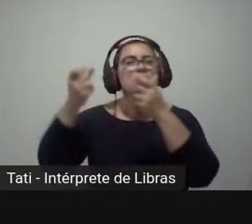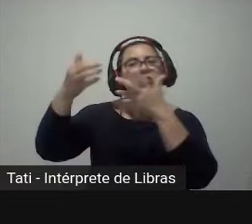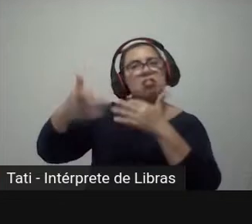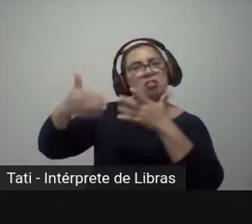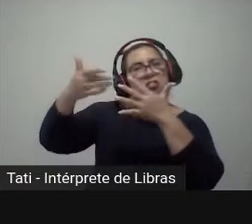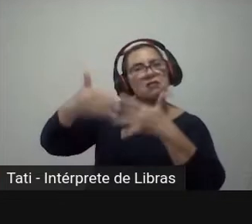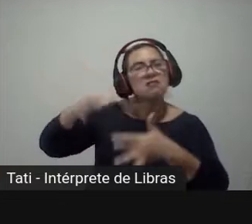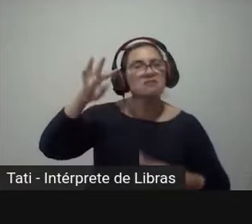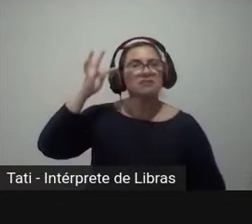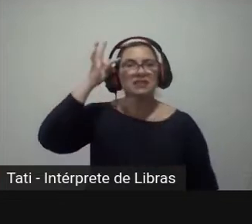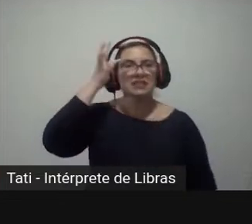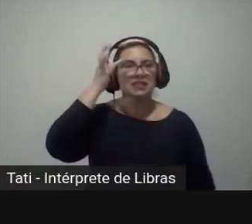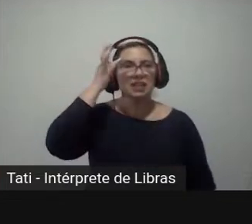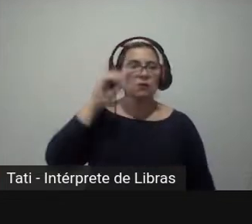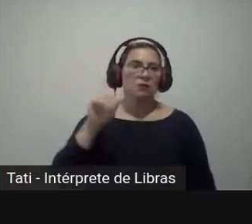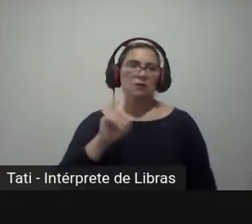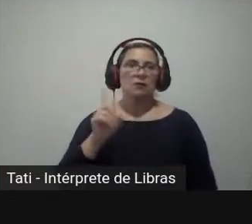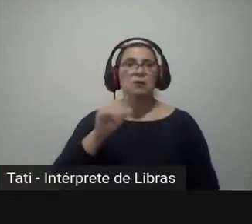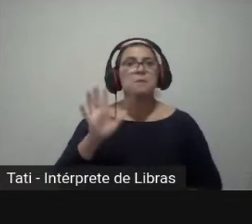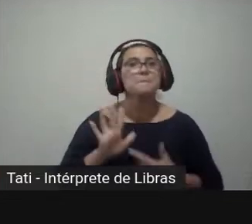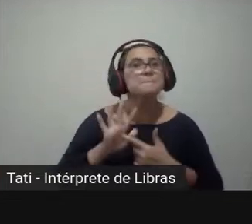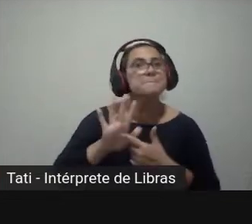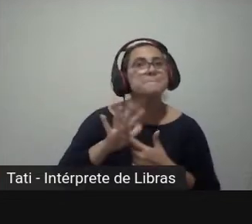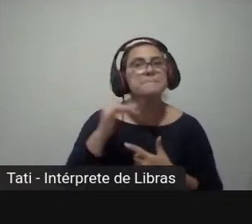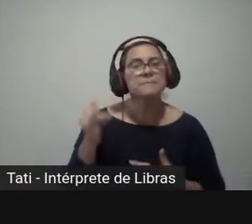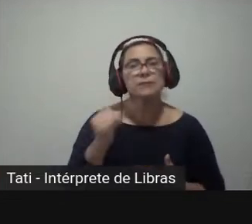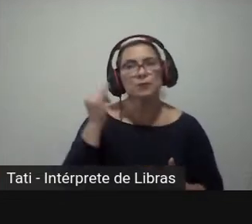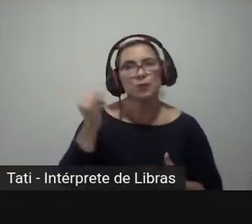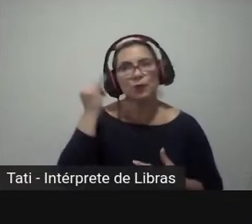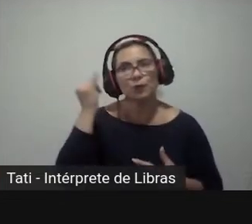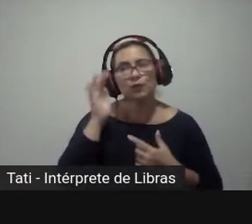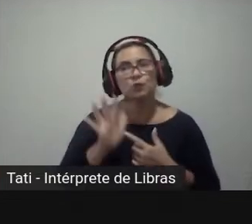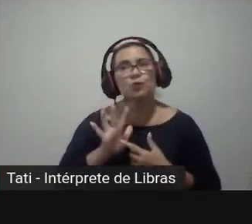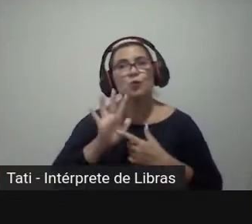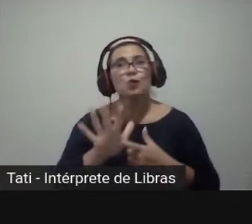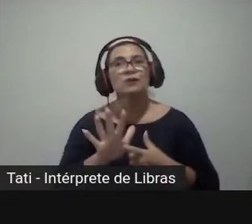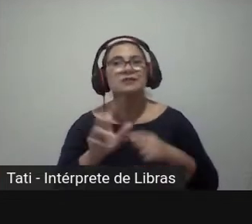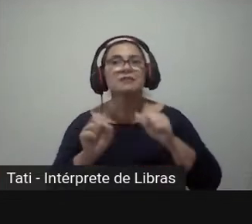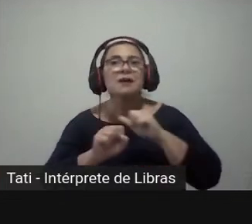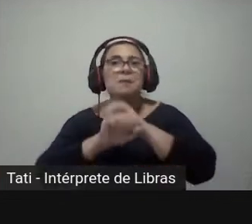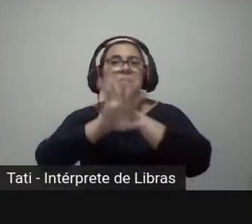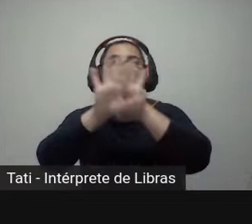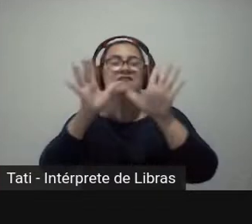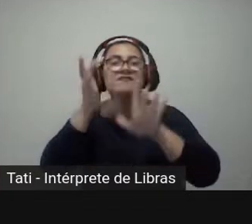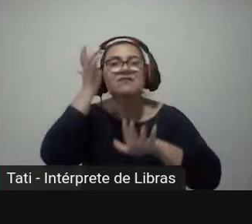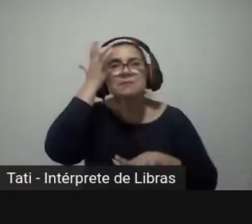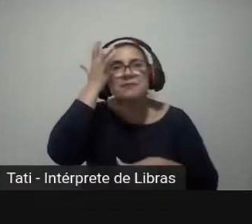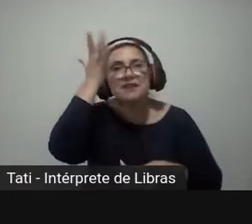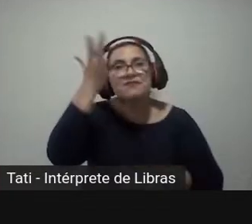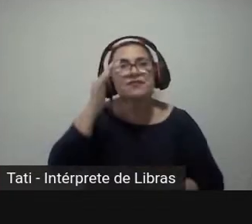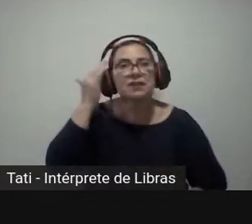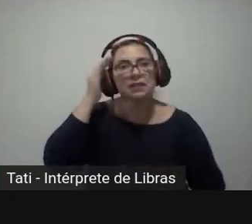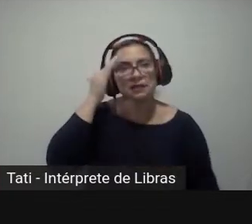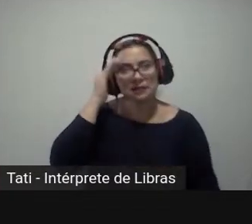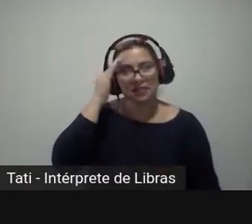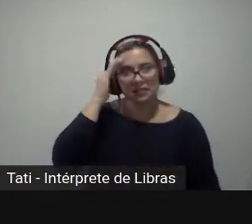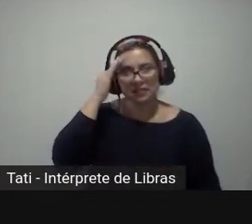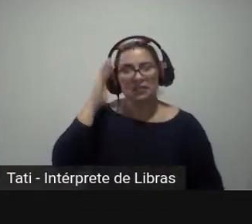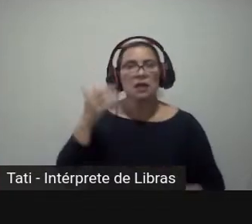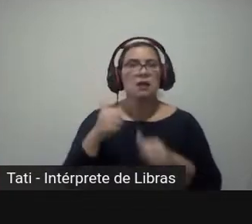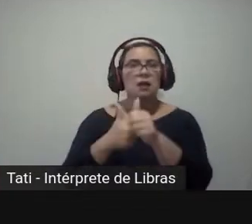importante ilustrar um pouquinho para poder ficar um pouco mais fácil o entendimento de vocês que estão acompanhando.